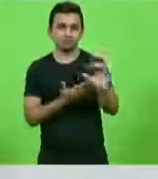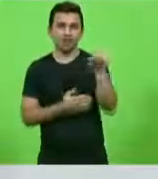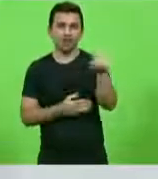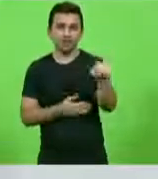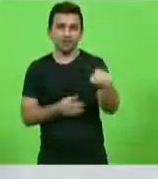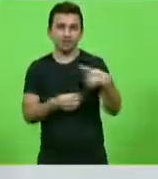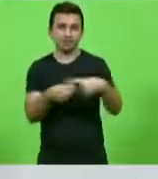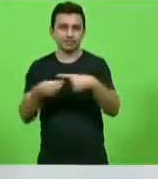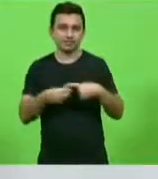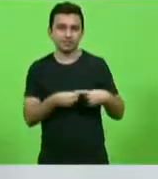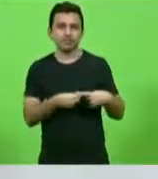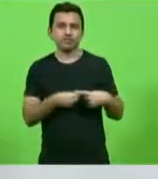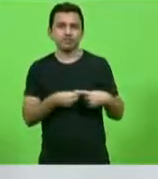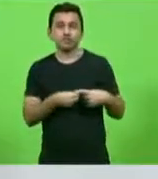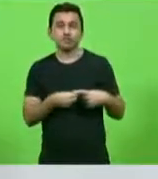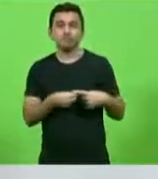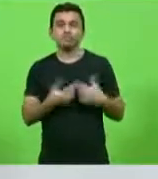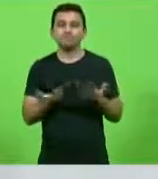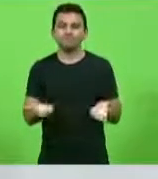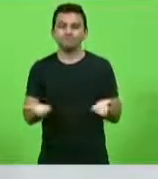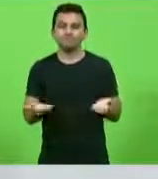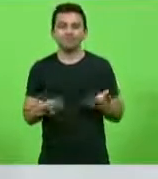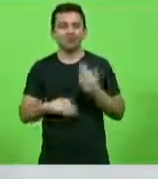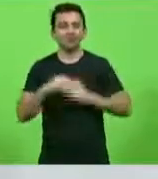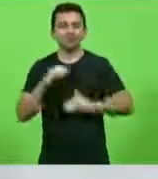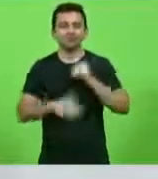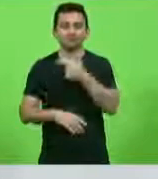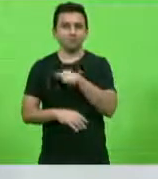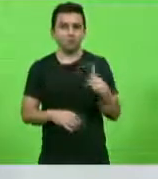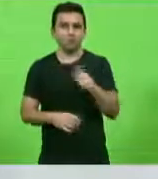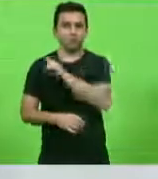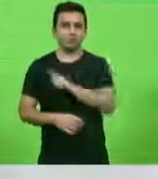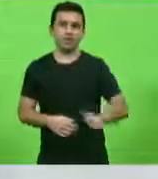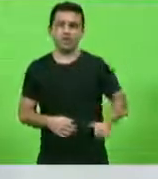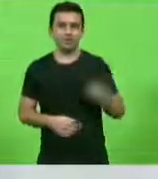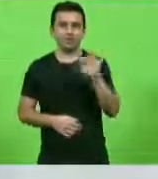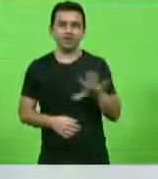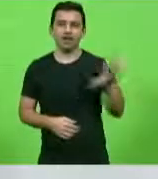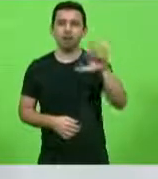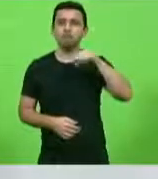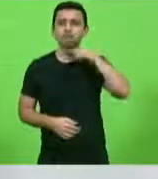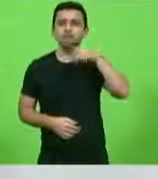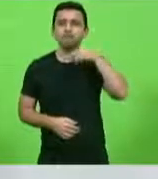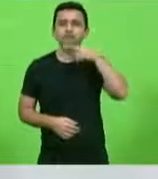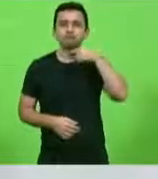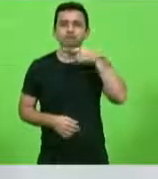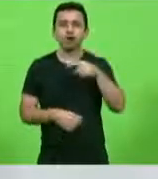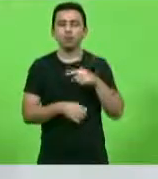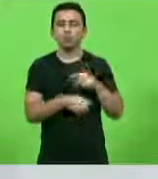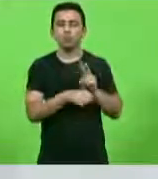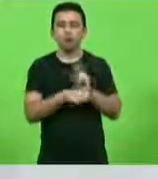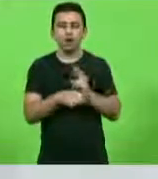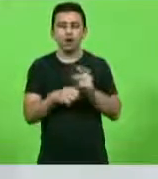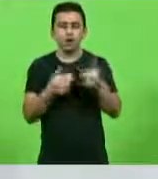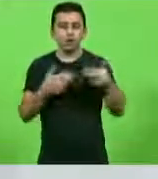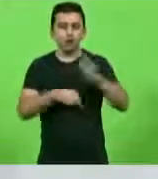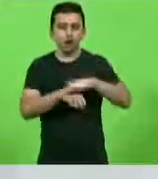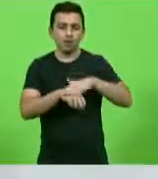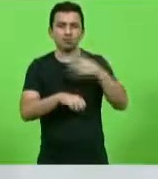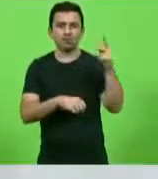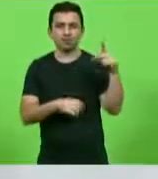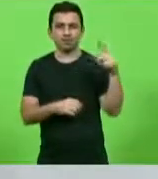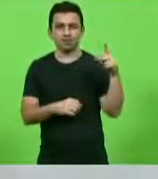demonstra uma grande, primeira incompetência do governo federal que não consegue cuidar da obrigação que é dele.